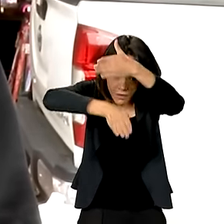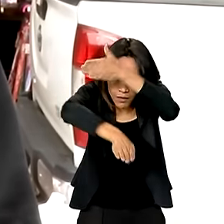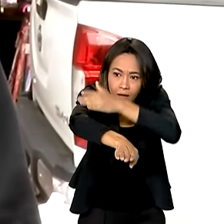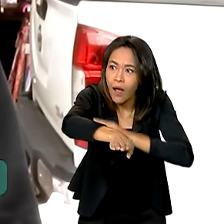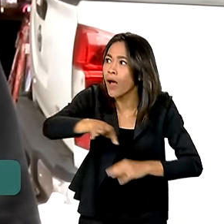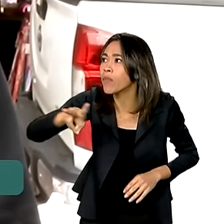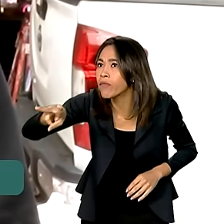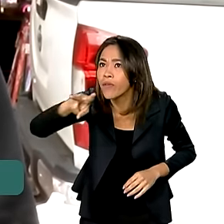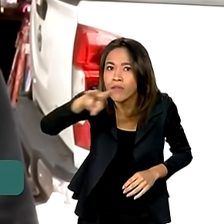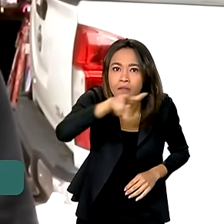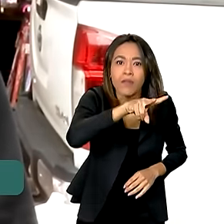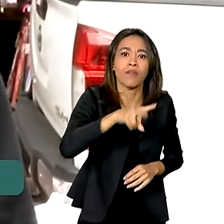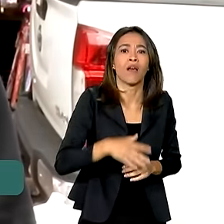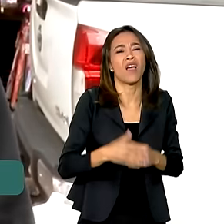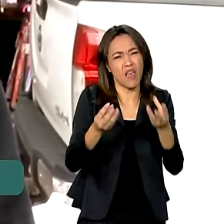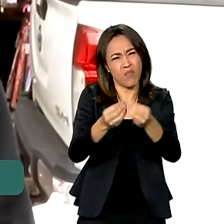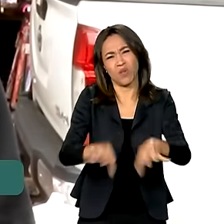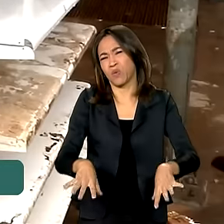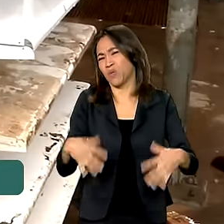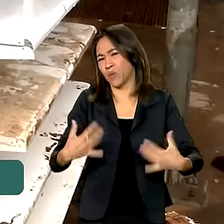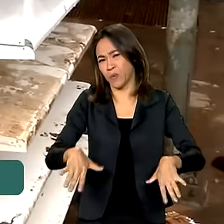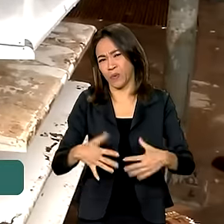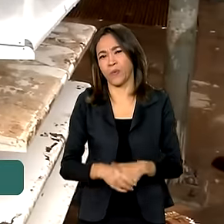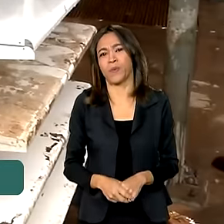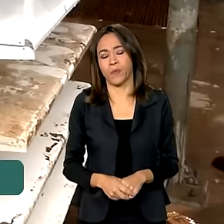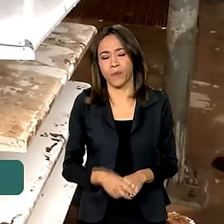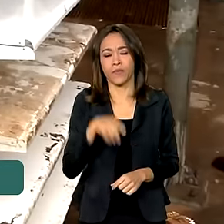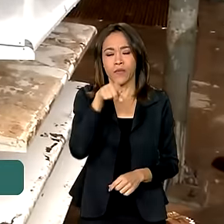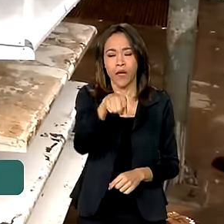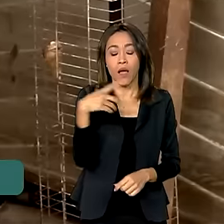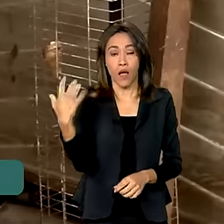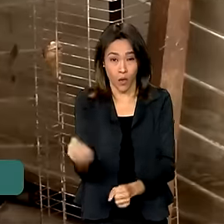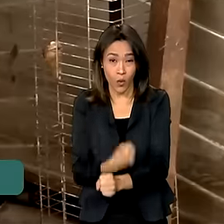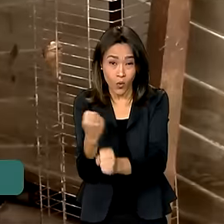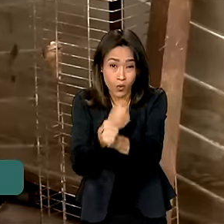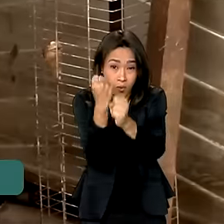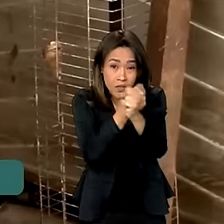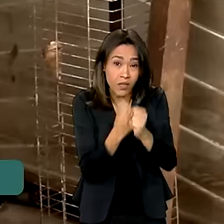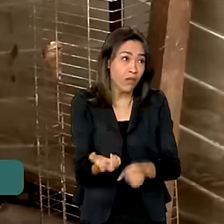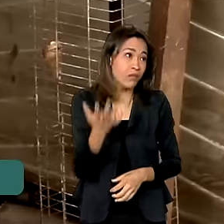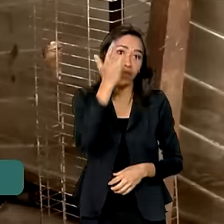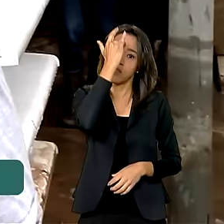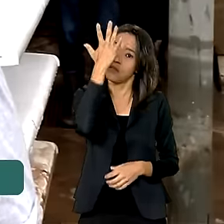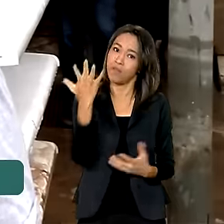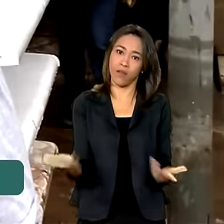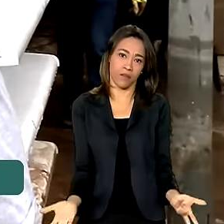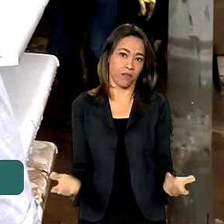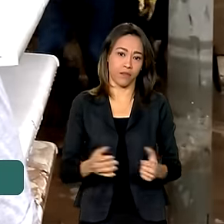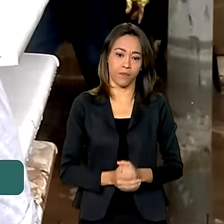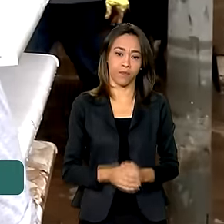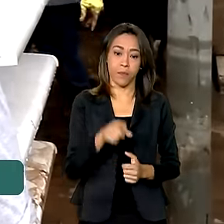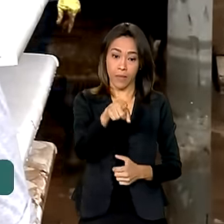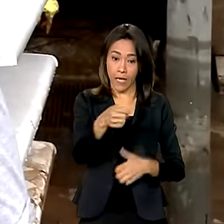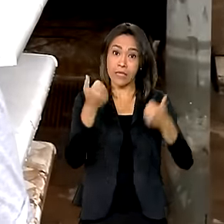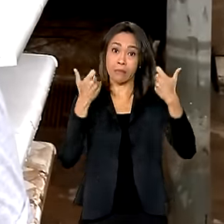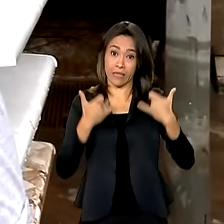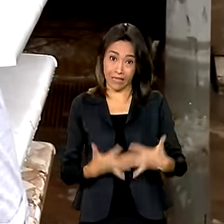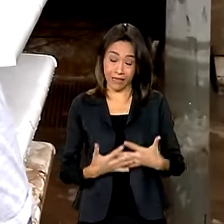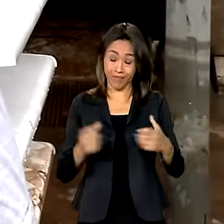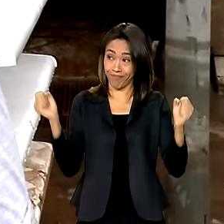água no estoque. É um prejuízo muito grande aí. A reconstrução não vai ser fácil. É um cenário que